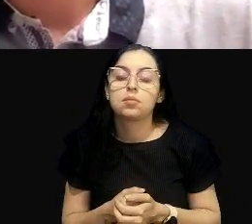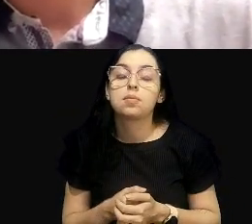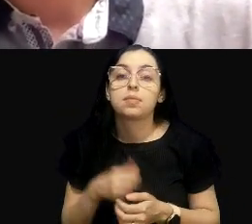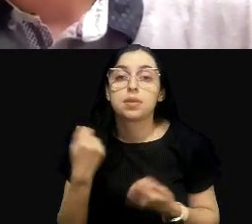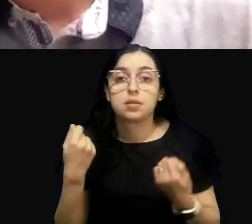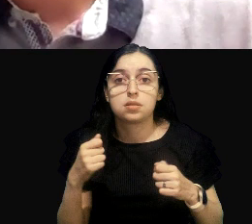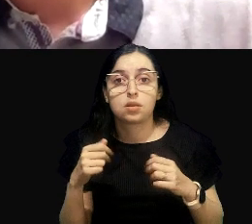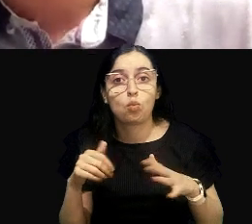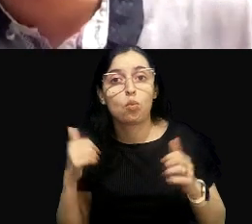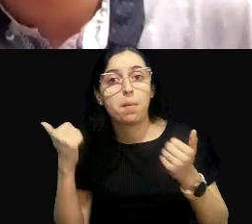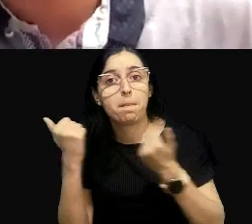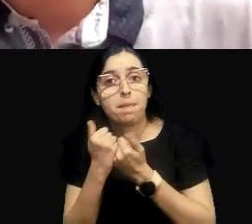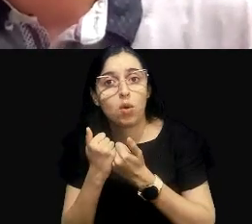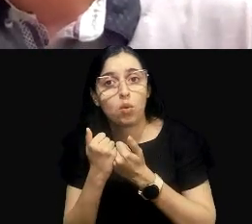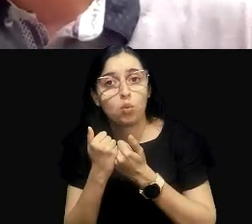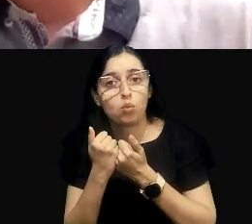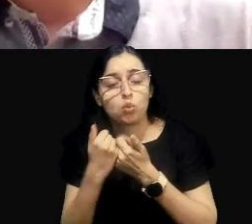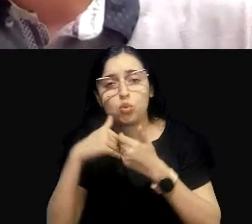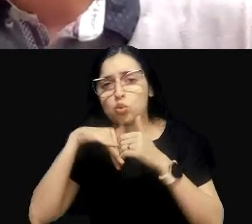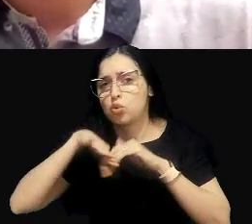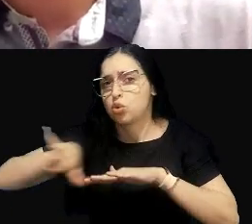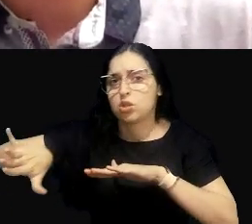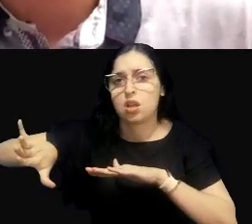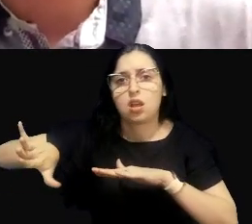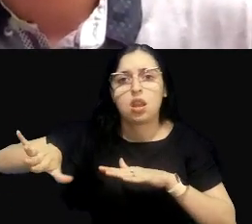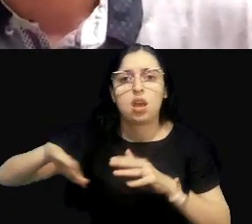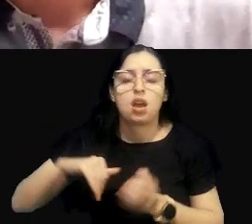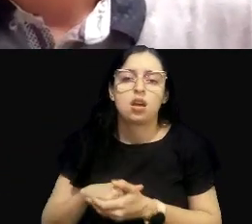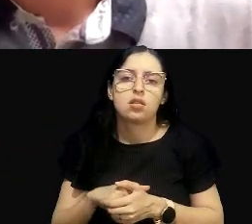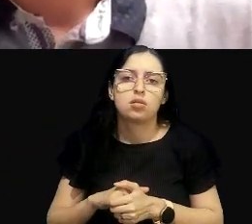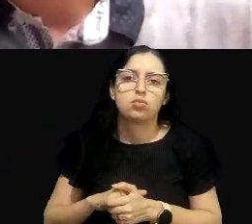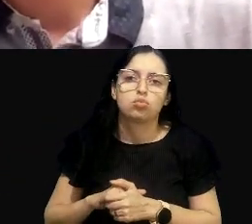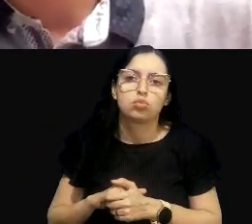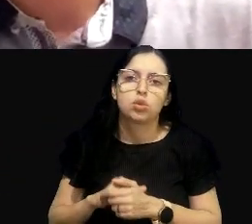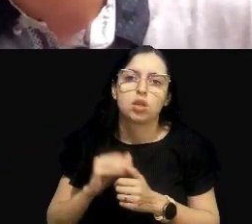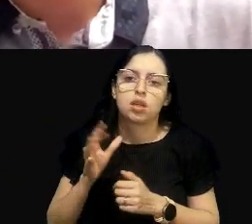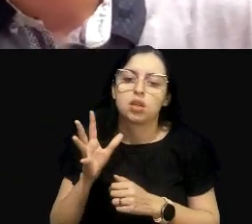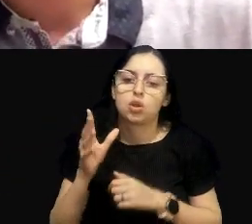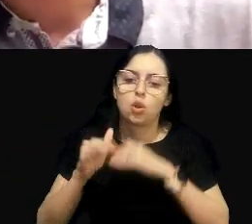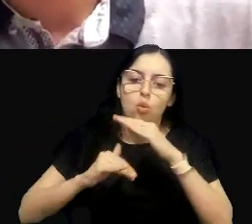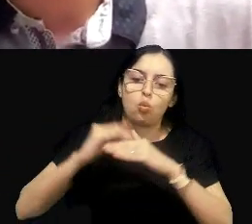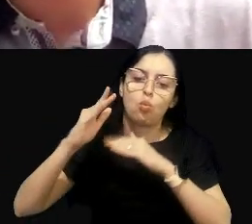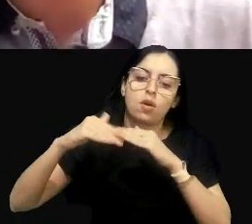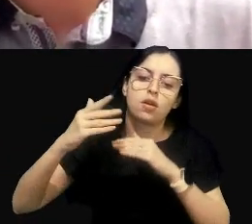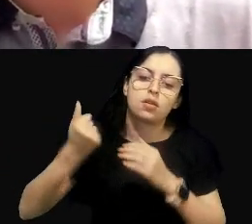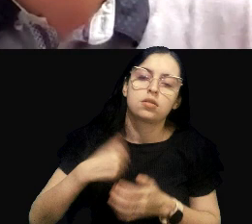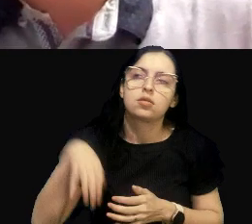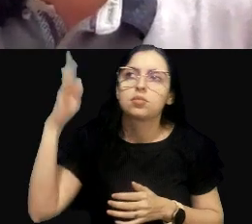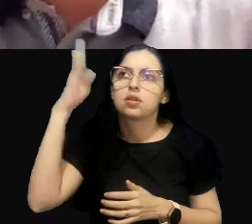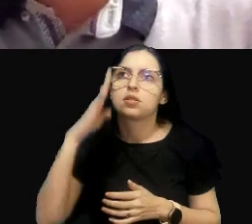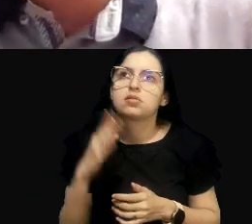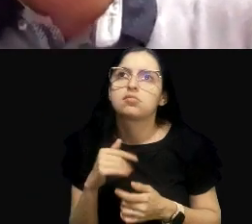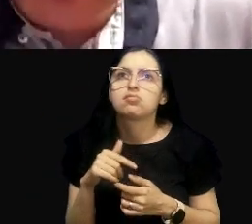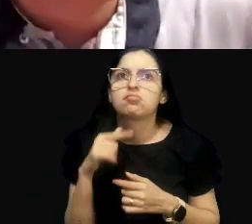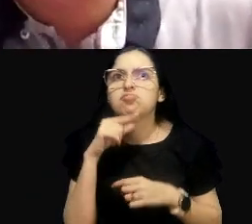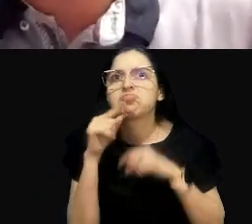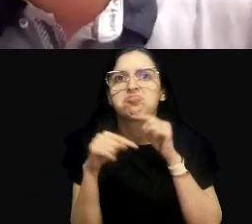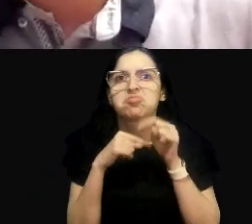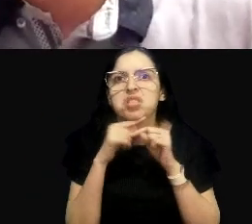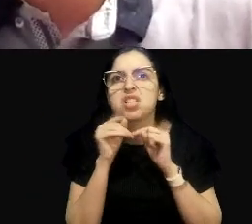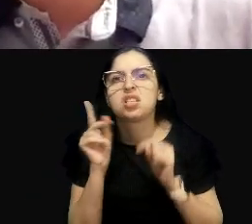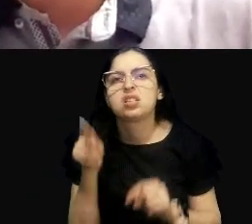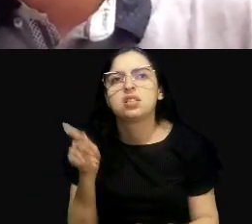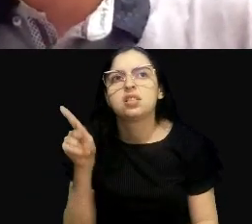E a gente deveria se desvencilhar dessa muleta em longo prazo. Aqui no Brasil fica sempre aquela dúvida de se a gente não vai usar para